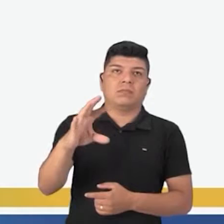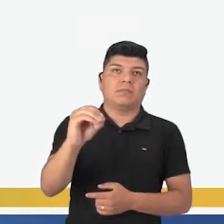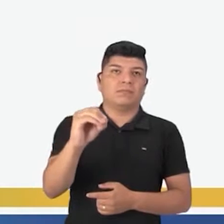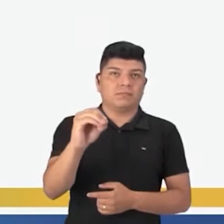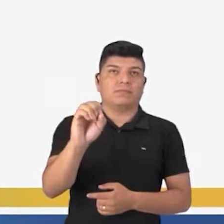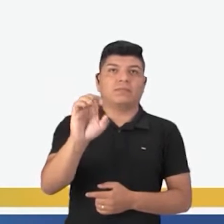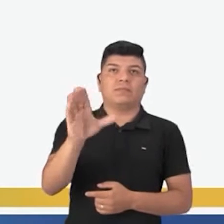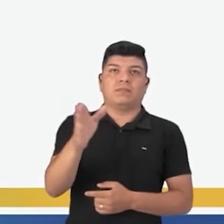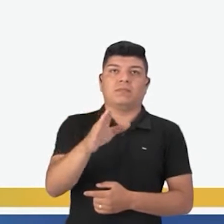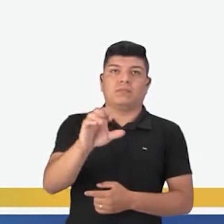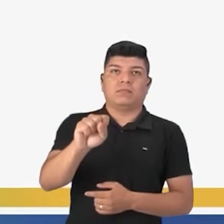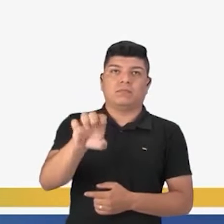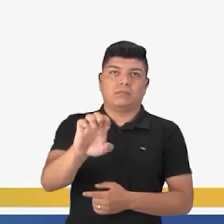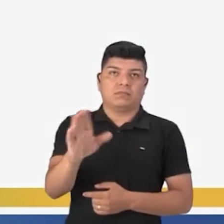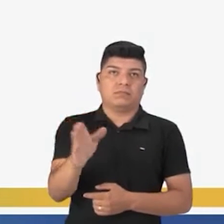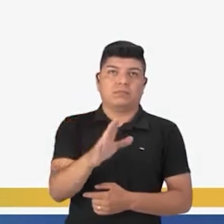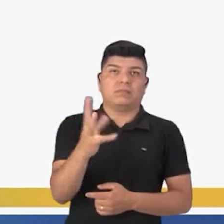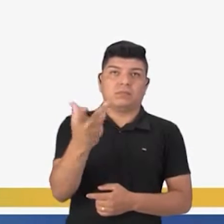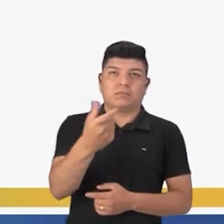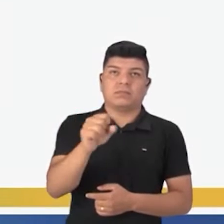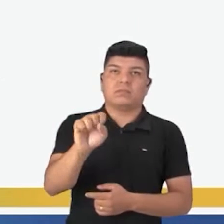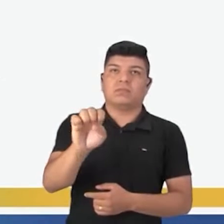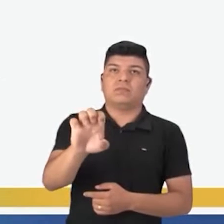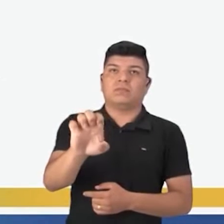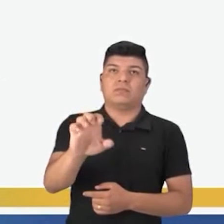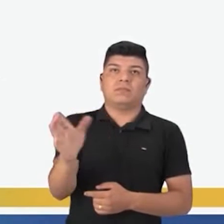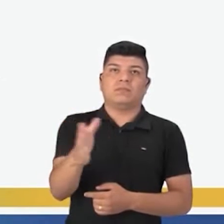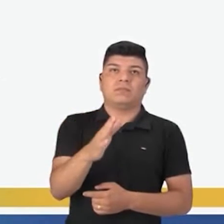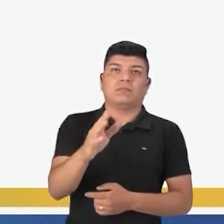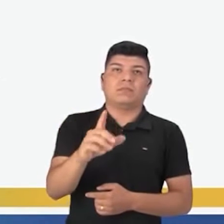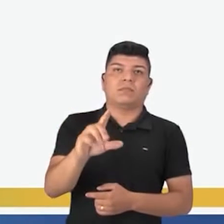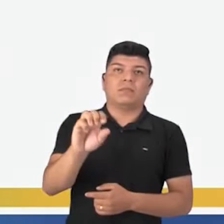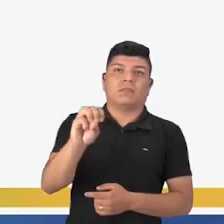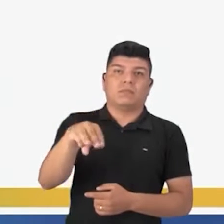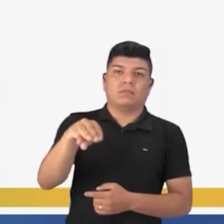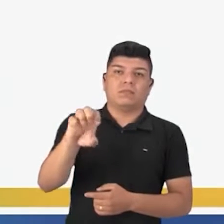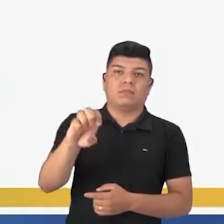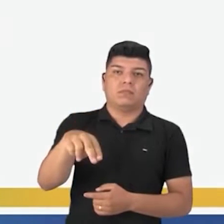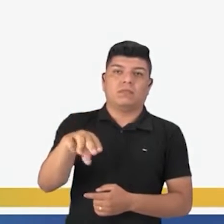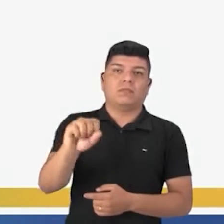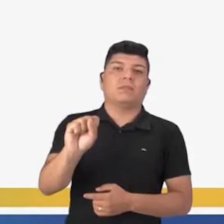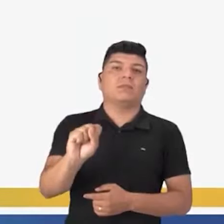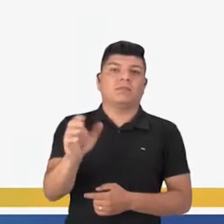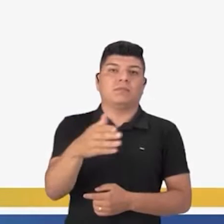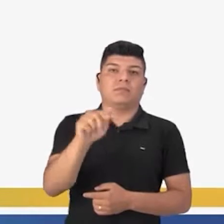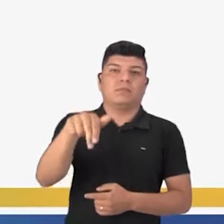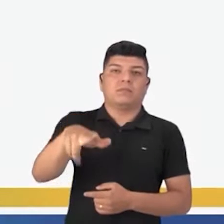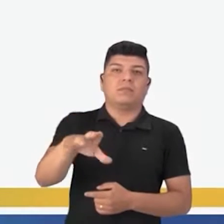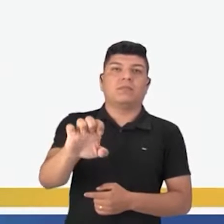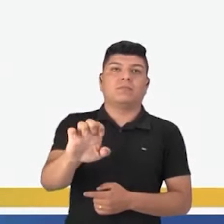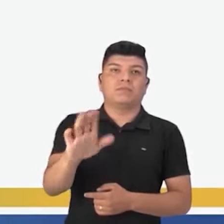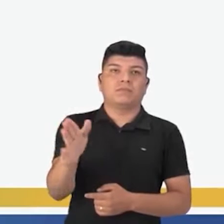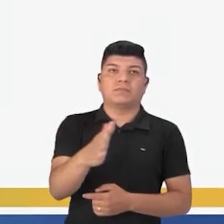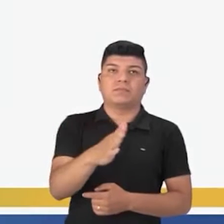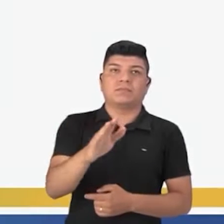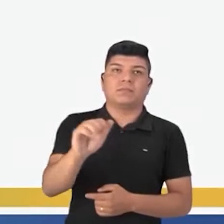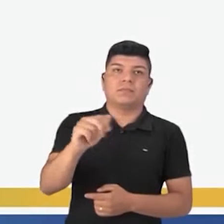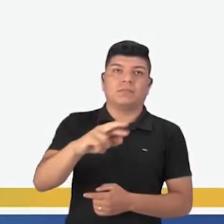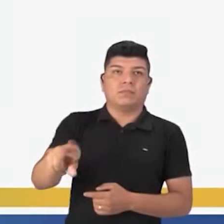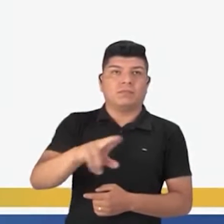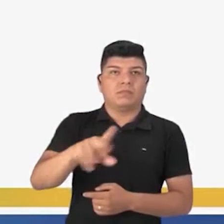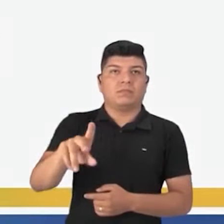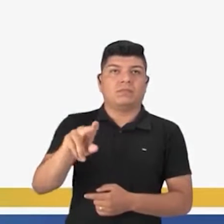certo se, salvo se, a menos que, a não ser que,